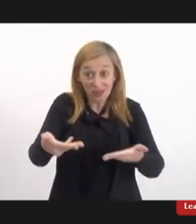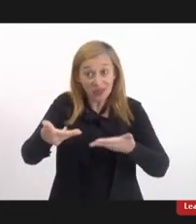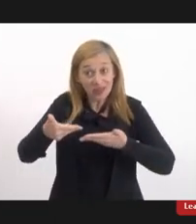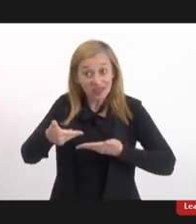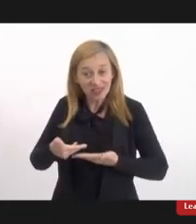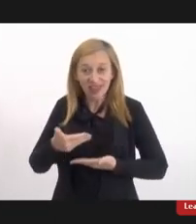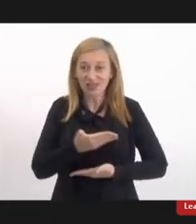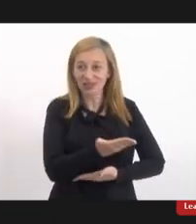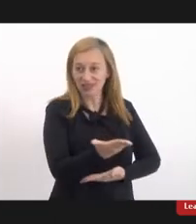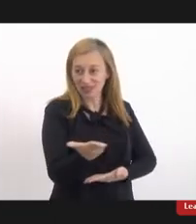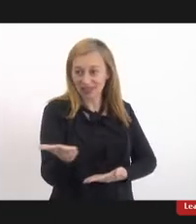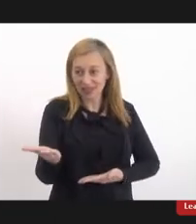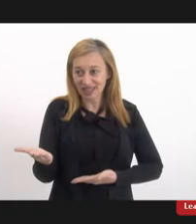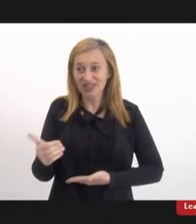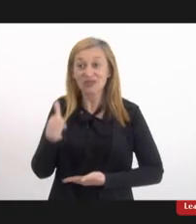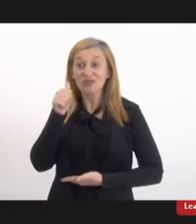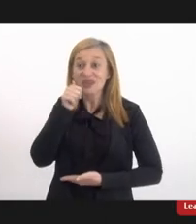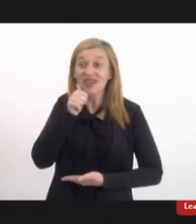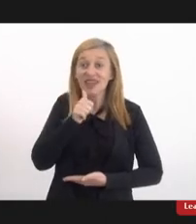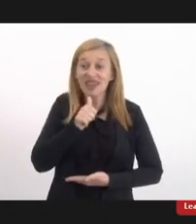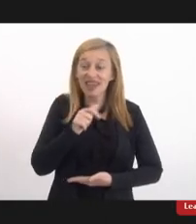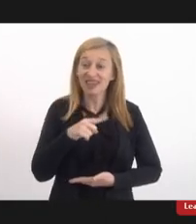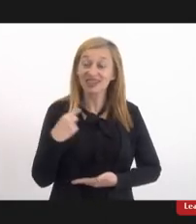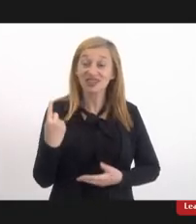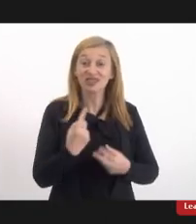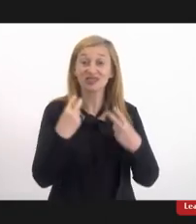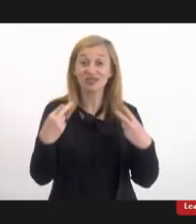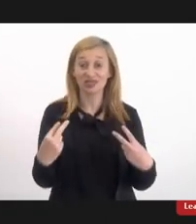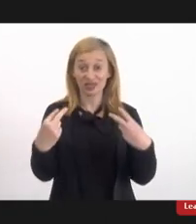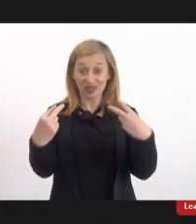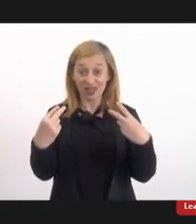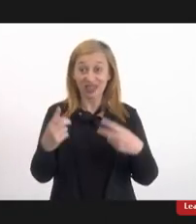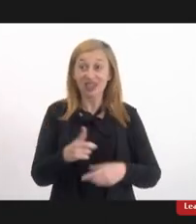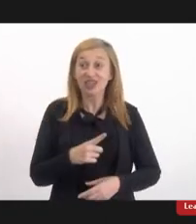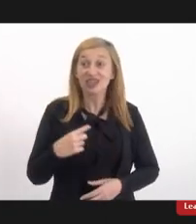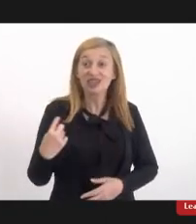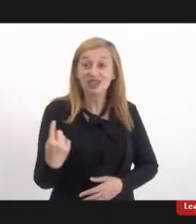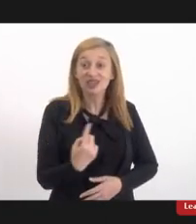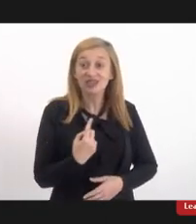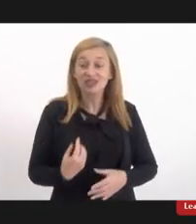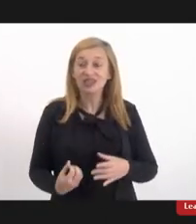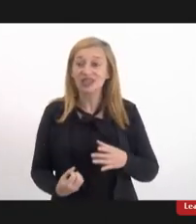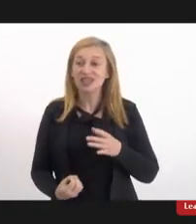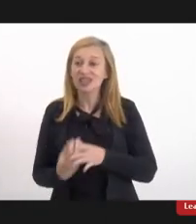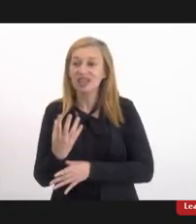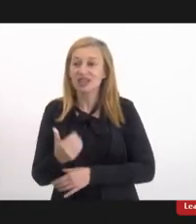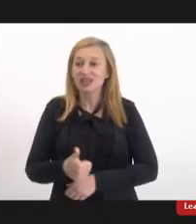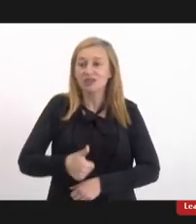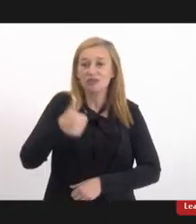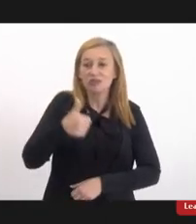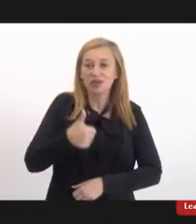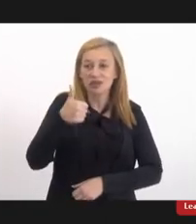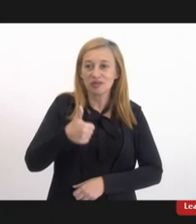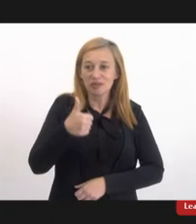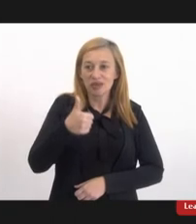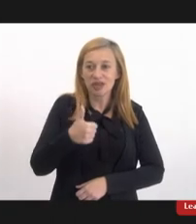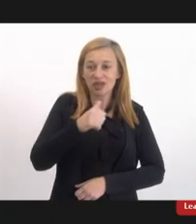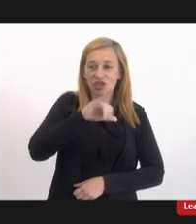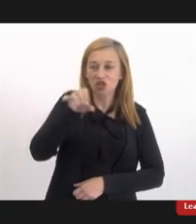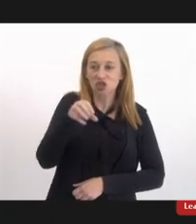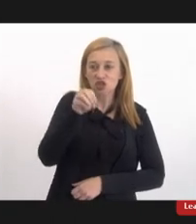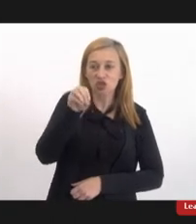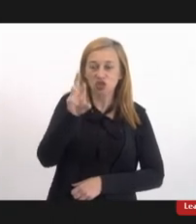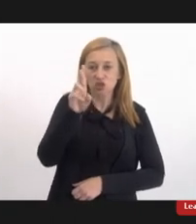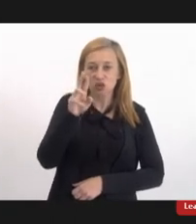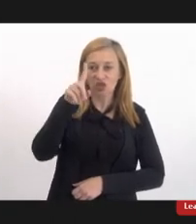a todas as mulheres que estão nos assistindo, que nós estamos tendo a primeira jornada da frente da